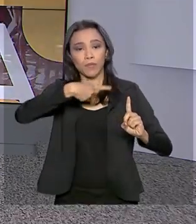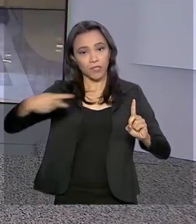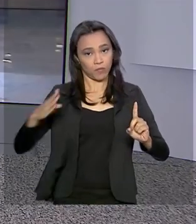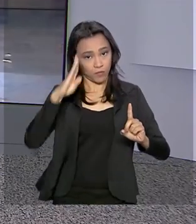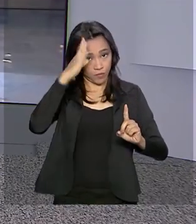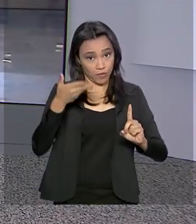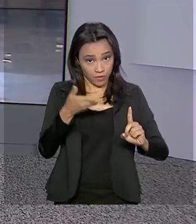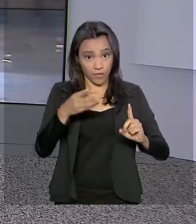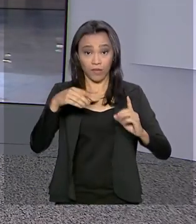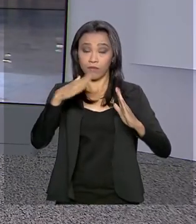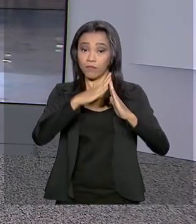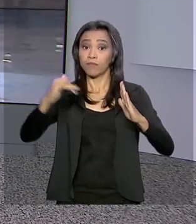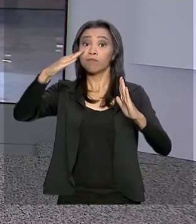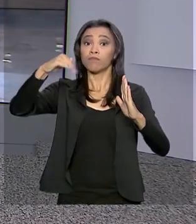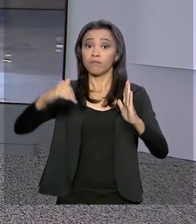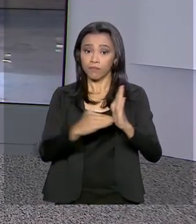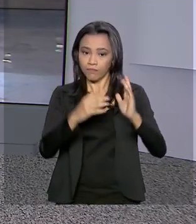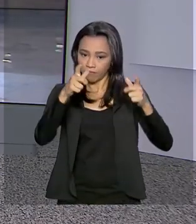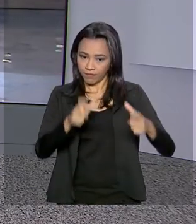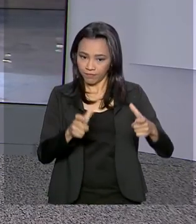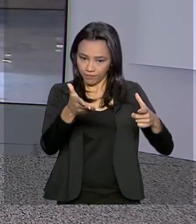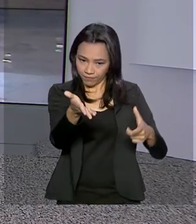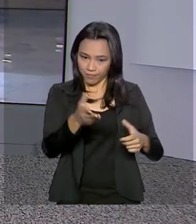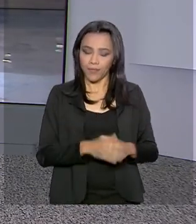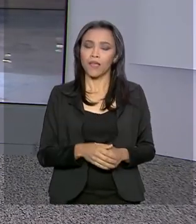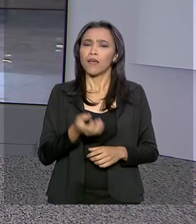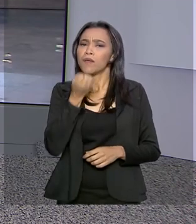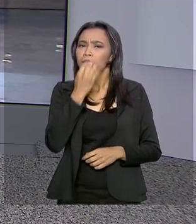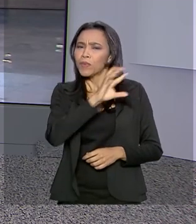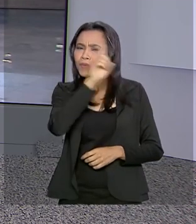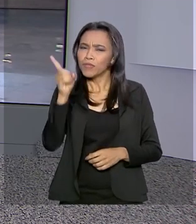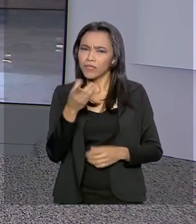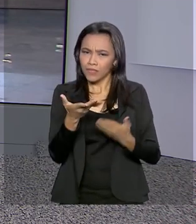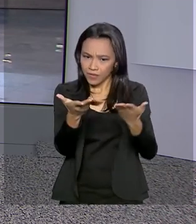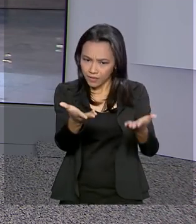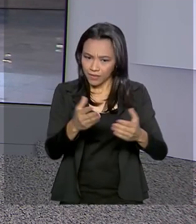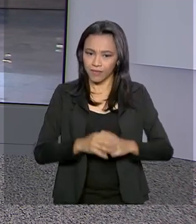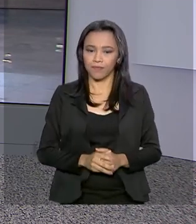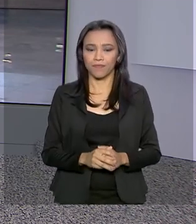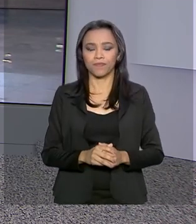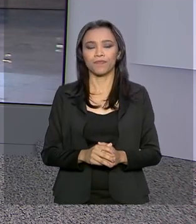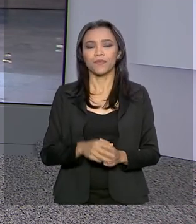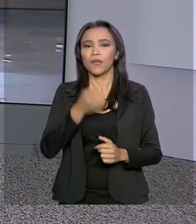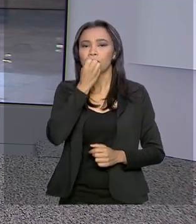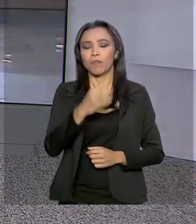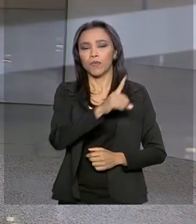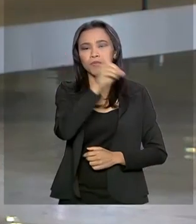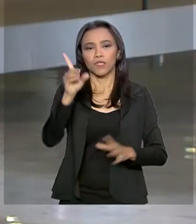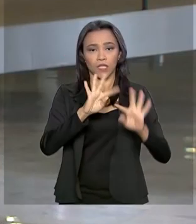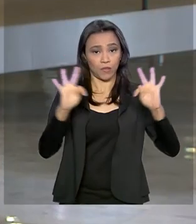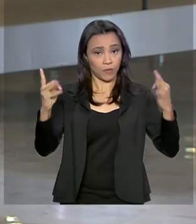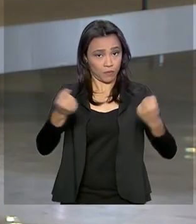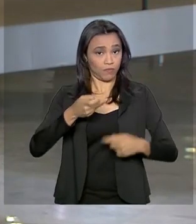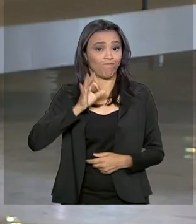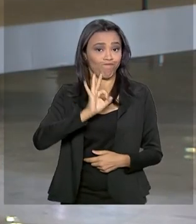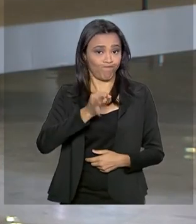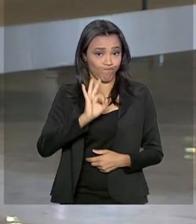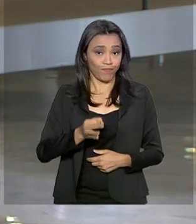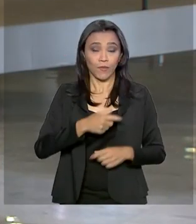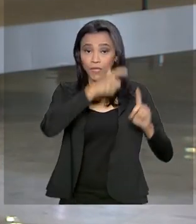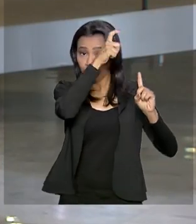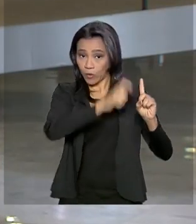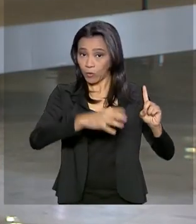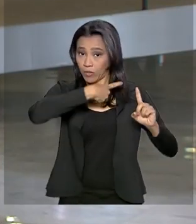agenda do presidente Bolsonaro é repórter Daniele Popov. Dani, bom dia pra você. Oi, Renata, bom dia pra você, bom dia a todos. É isso mesmo, Sebastião